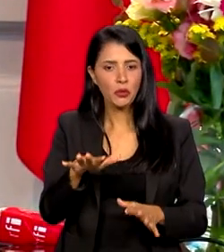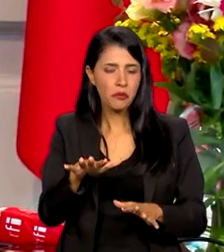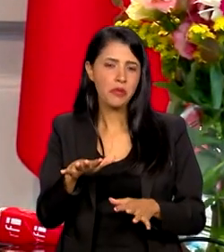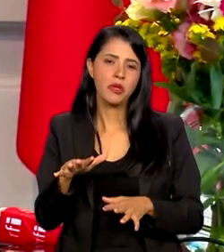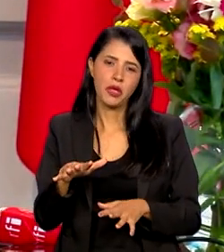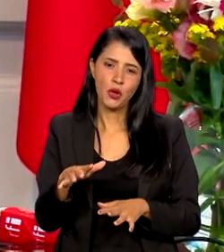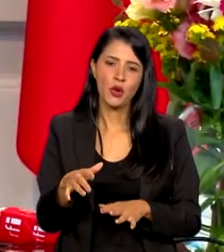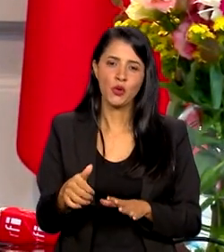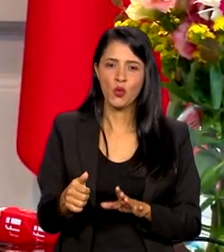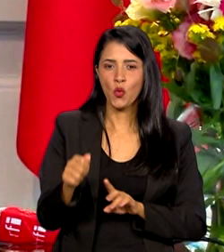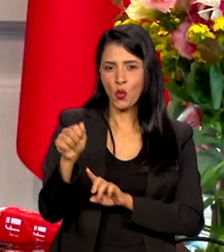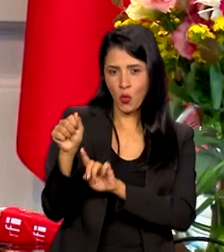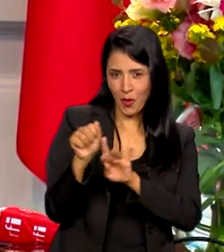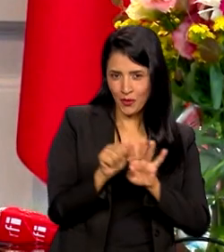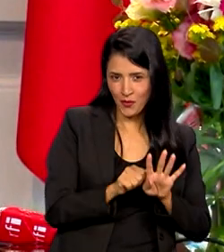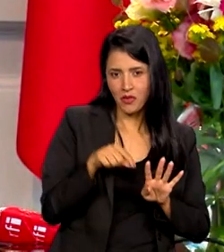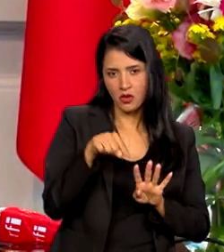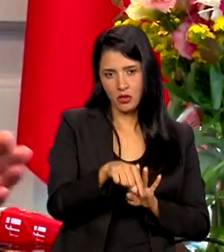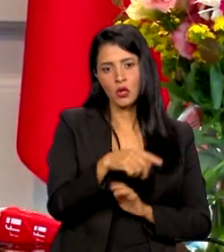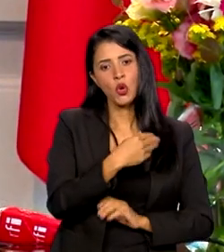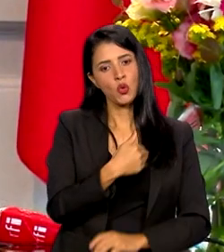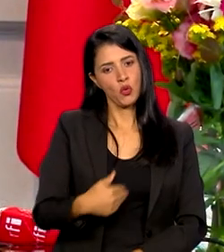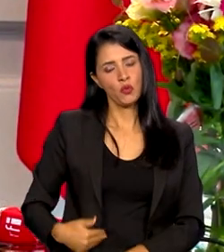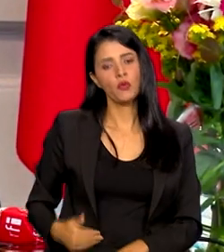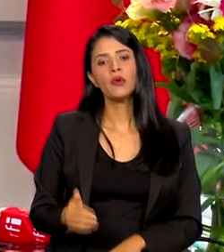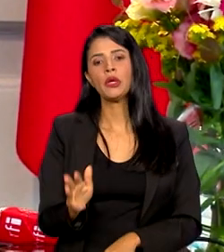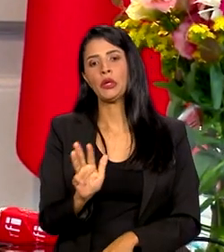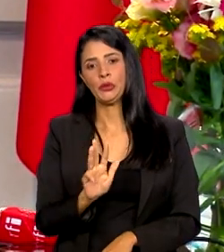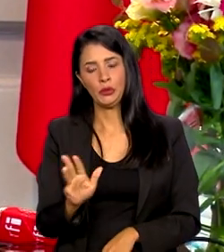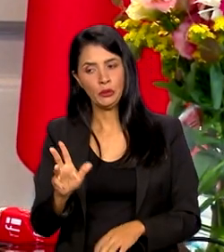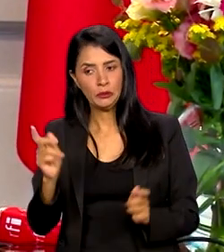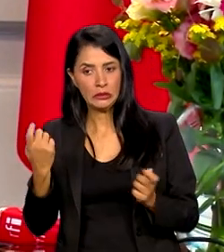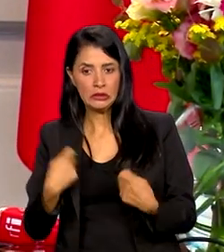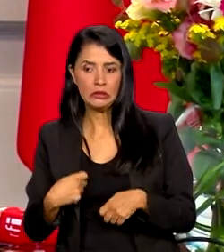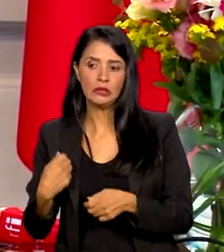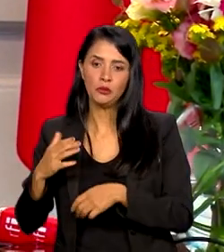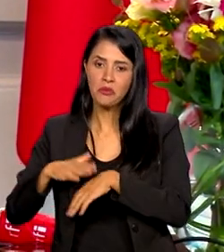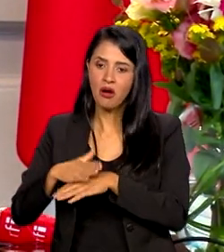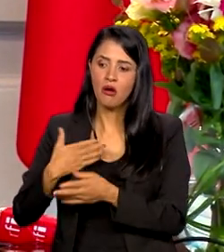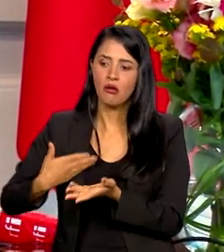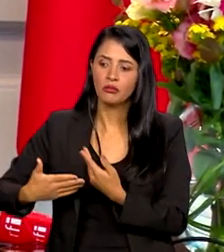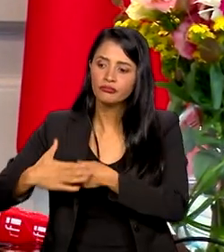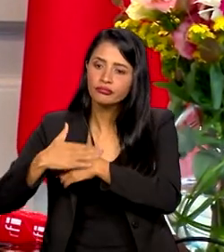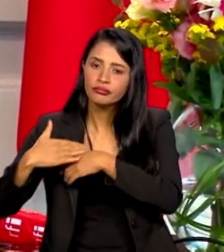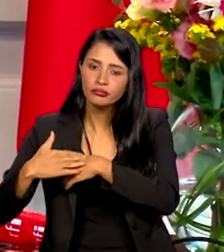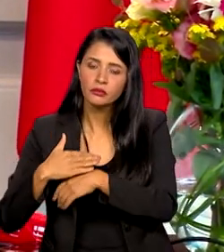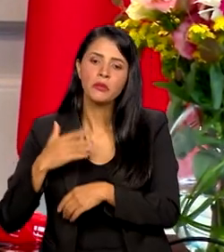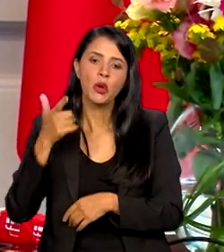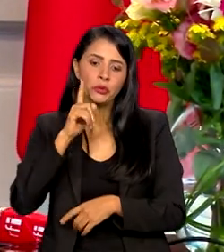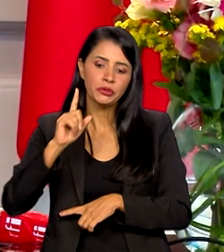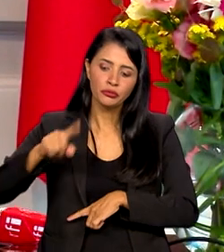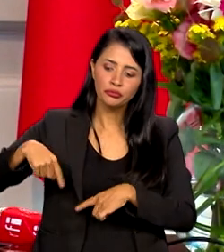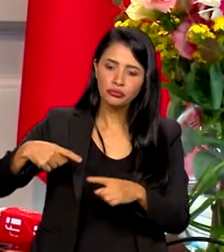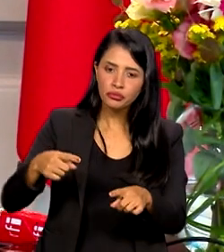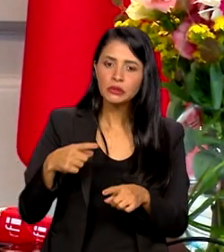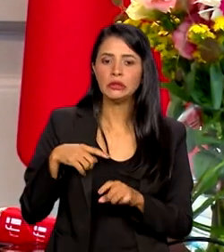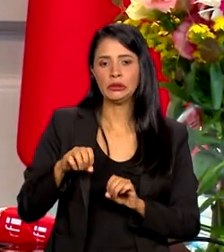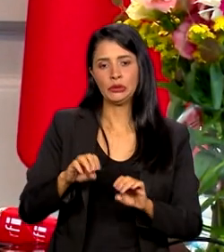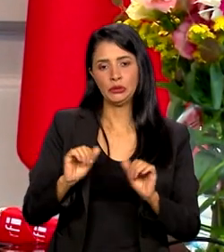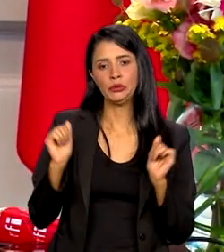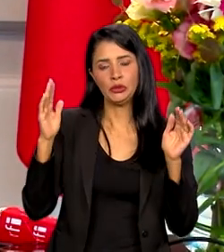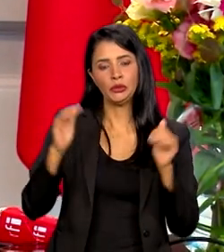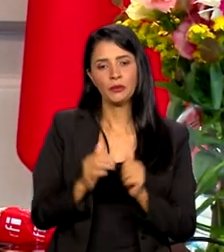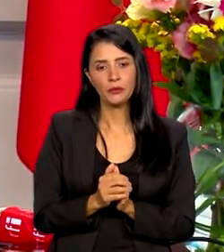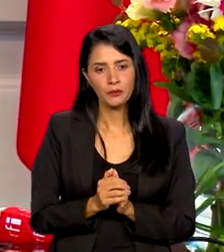menos de quatro meses do governo, então nós vamos precisar dialogar um pouco mais para que a possa avançar nesse processo do ensino superior.